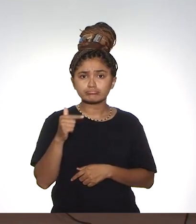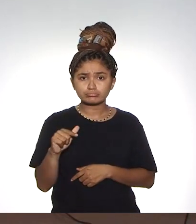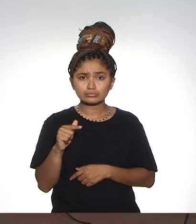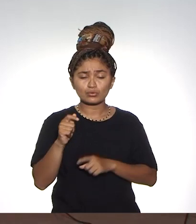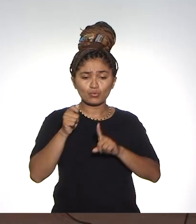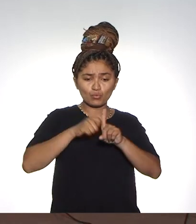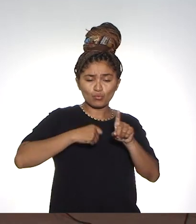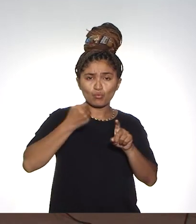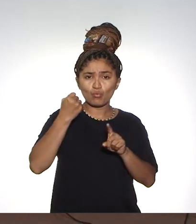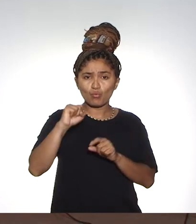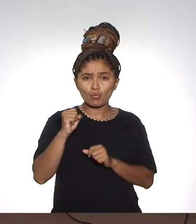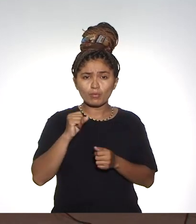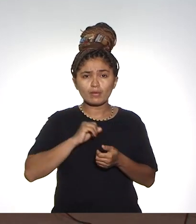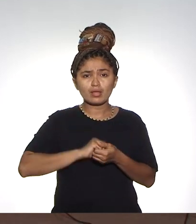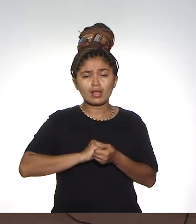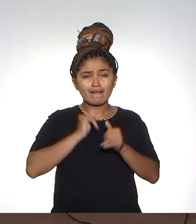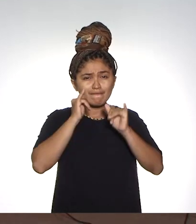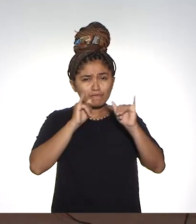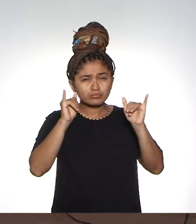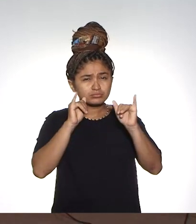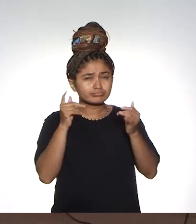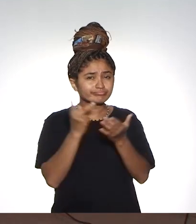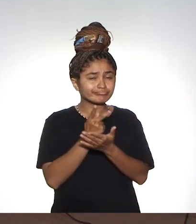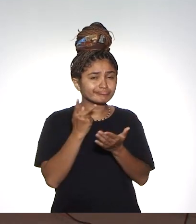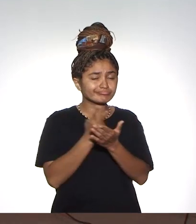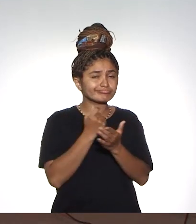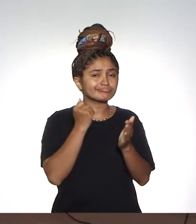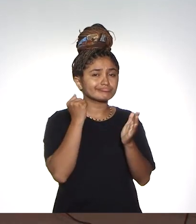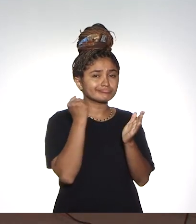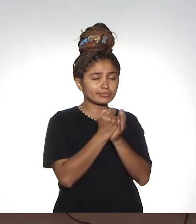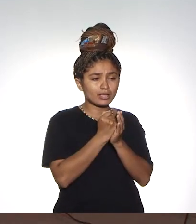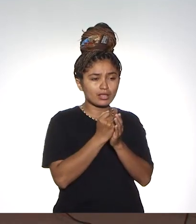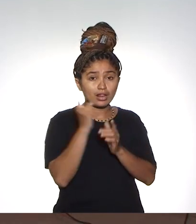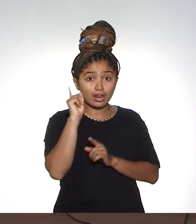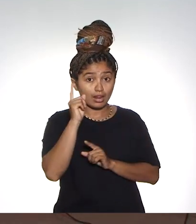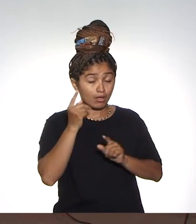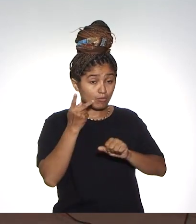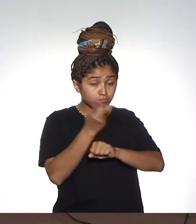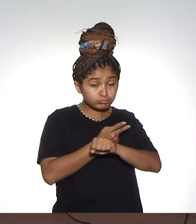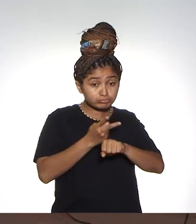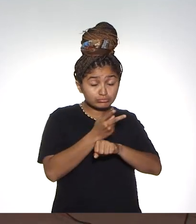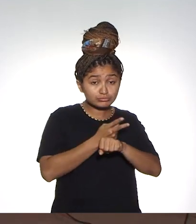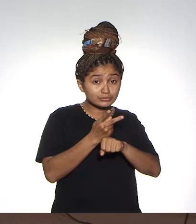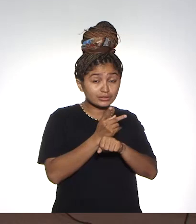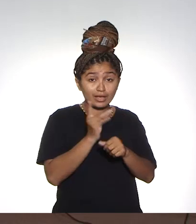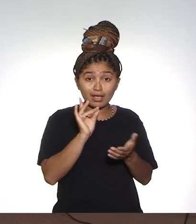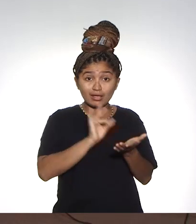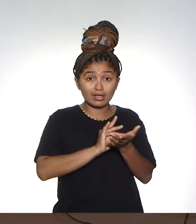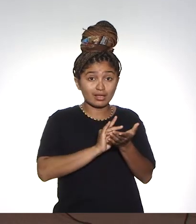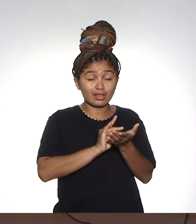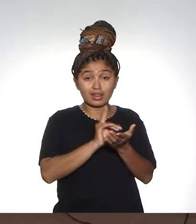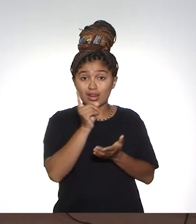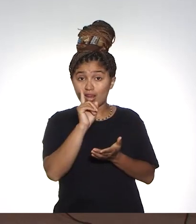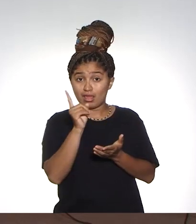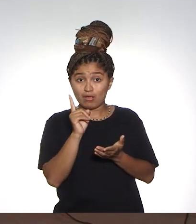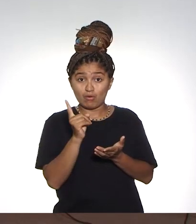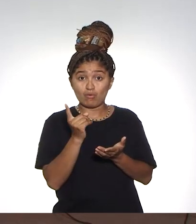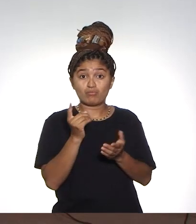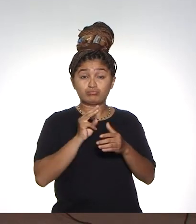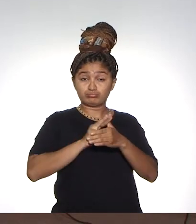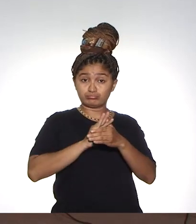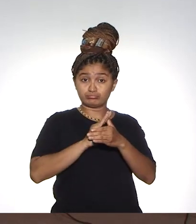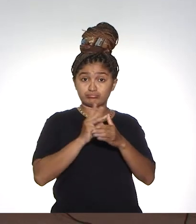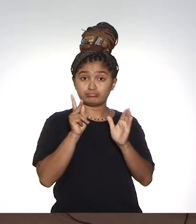a desinformação também mata. Então, não procurar canais que não são oficiais da universidade. Então, nós